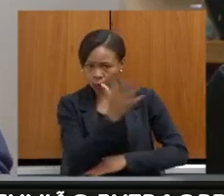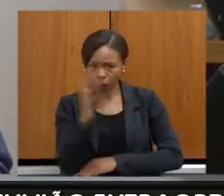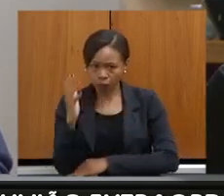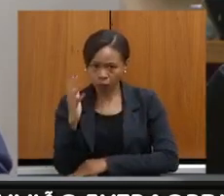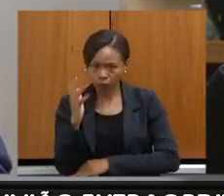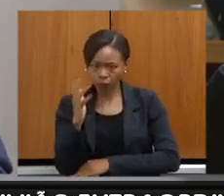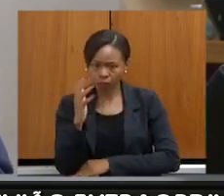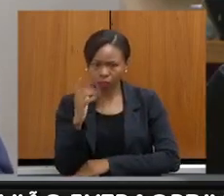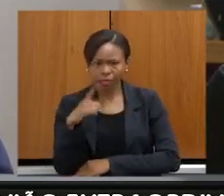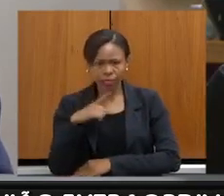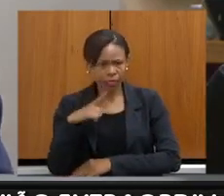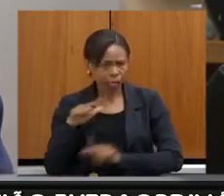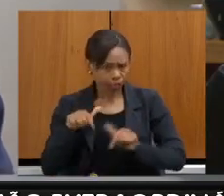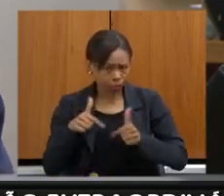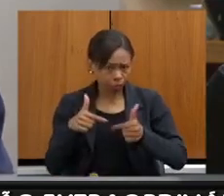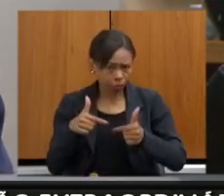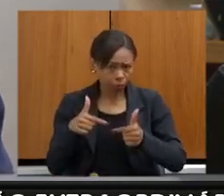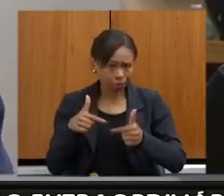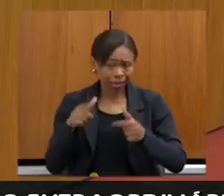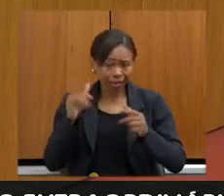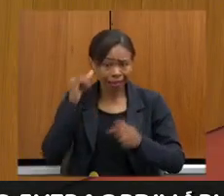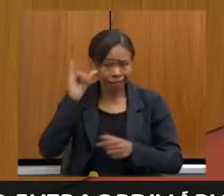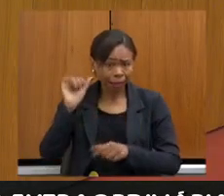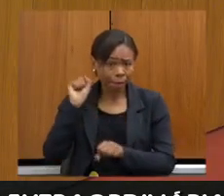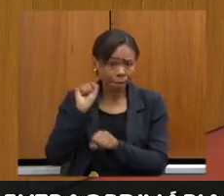esse desmatamento nesses municípios?